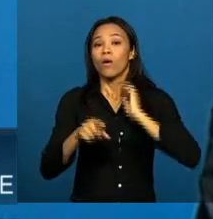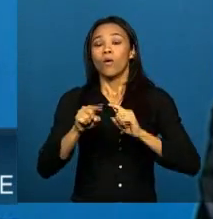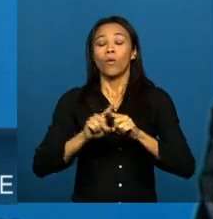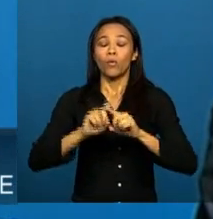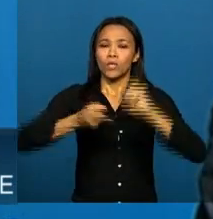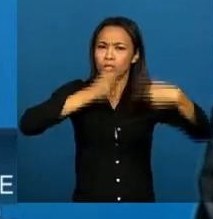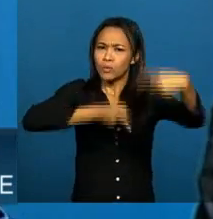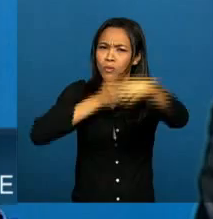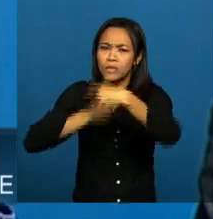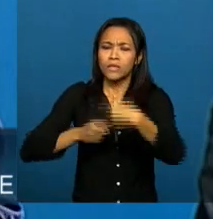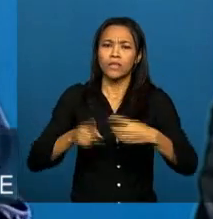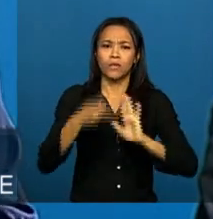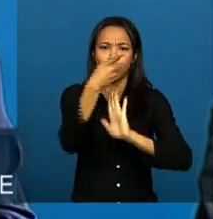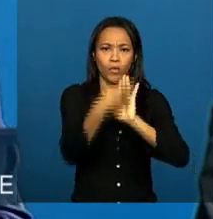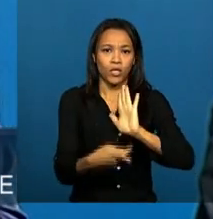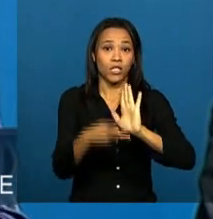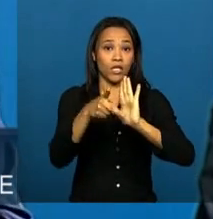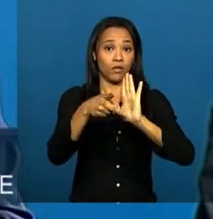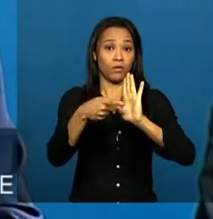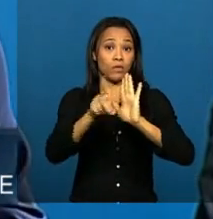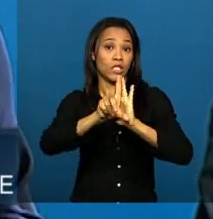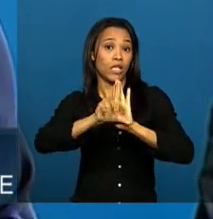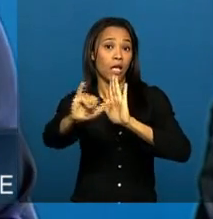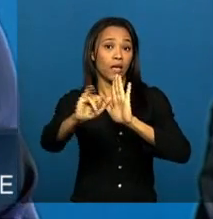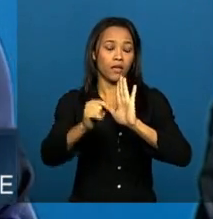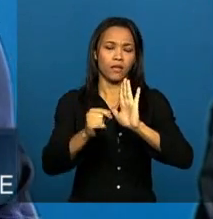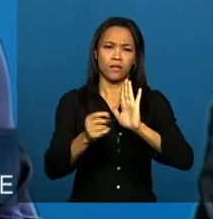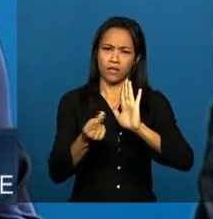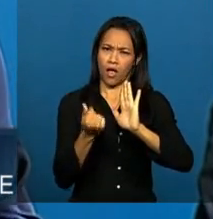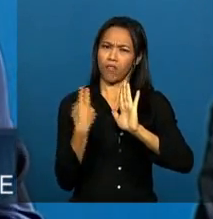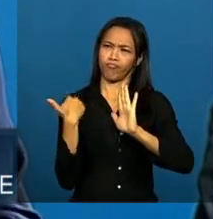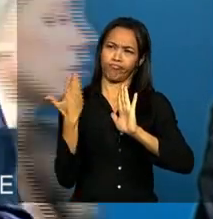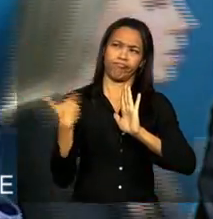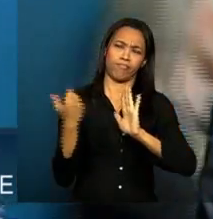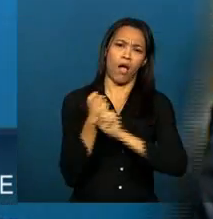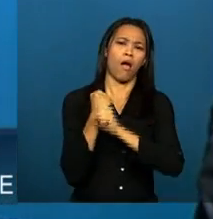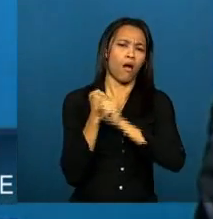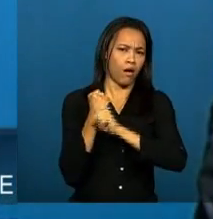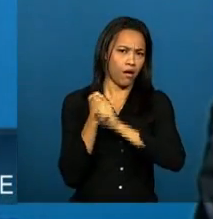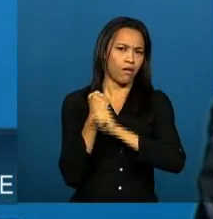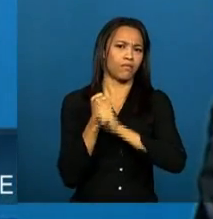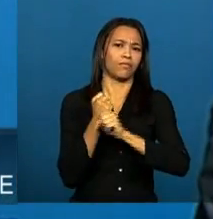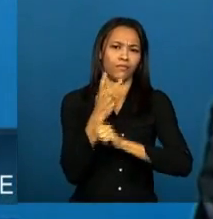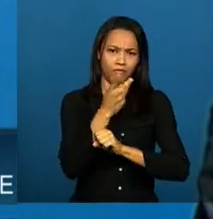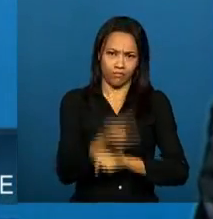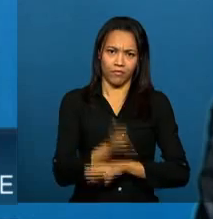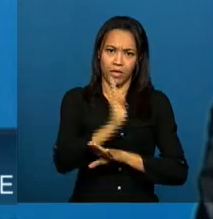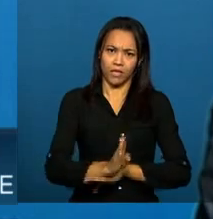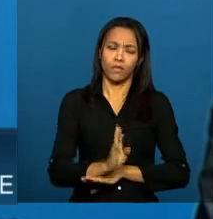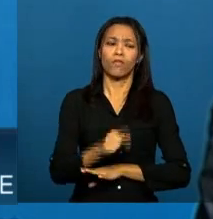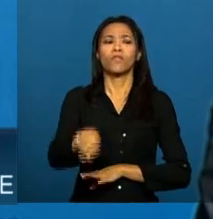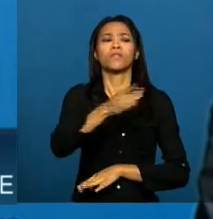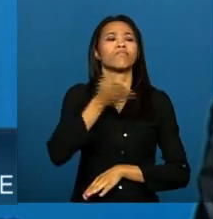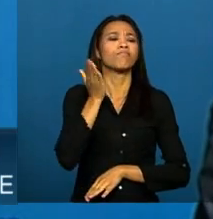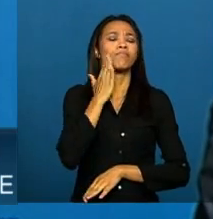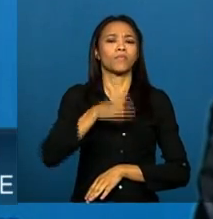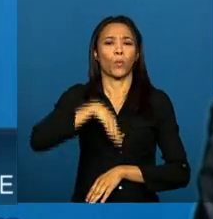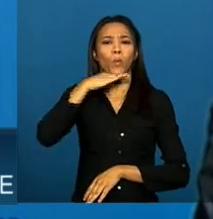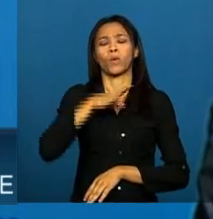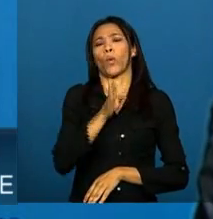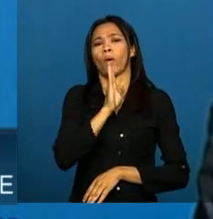de dados pessoais, ele já remonta há alguns anos no nosso país. É de conhecimento de todos que nós